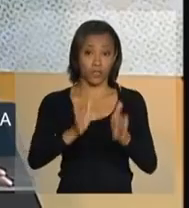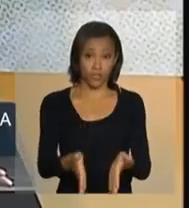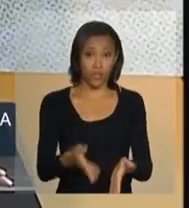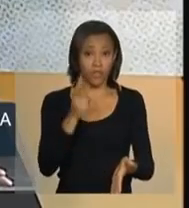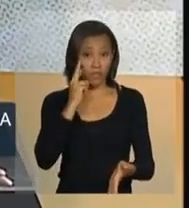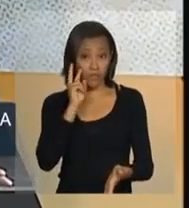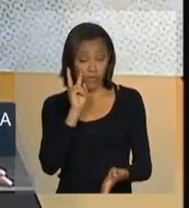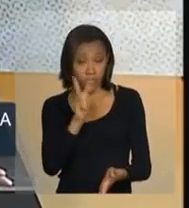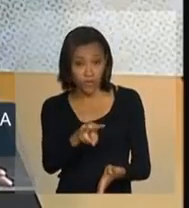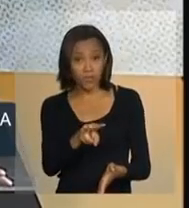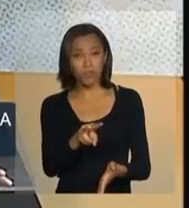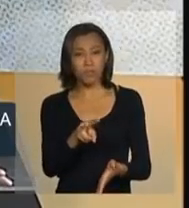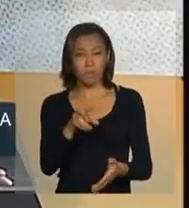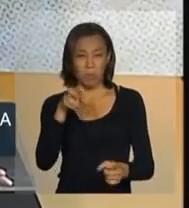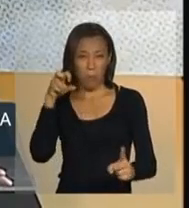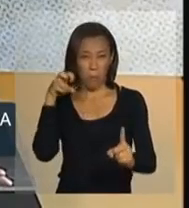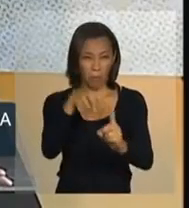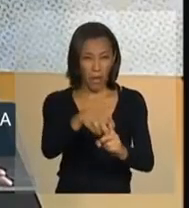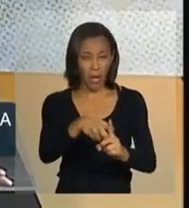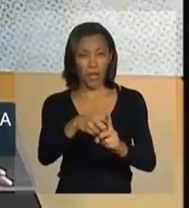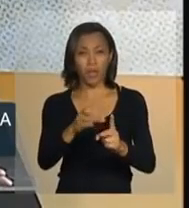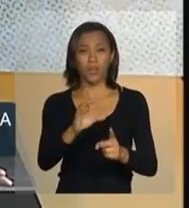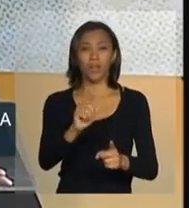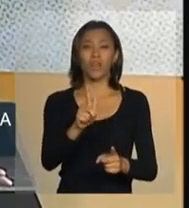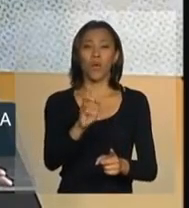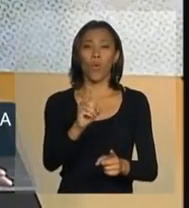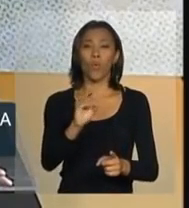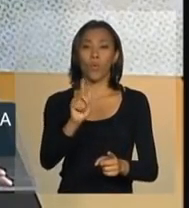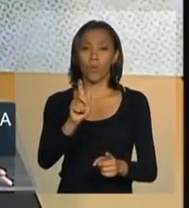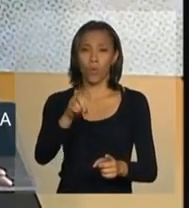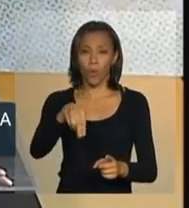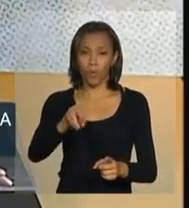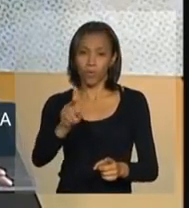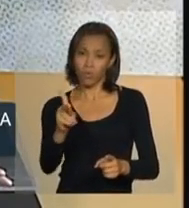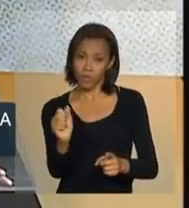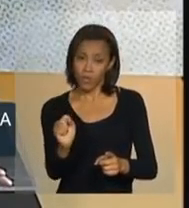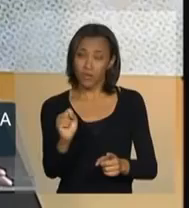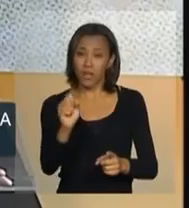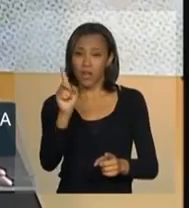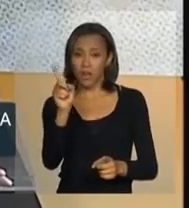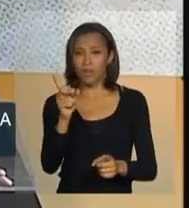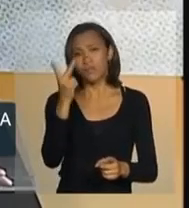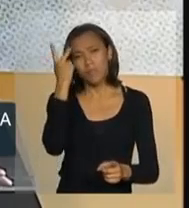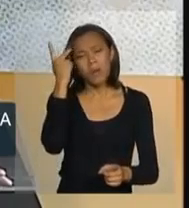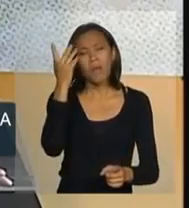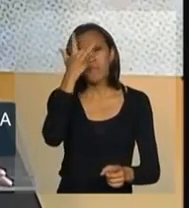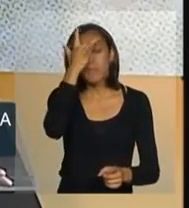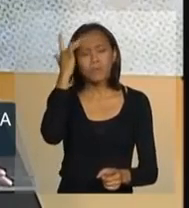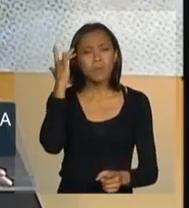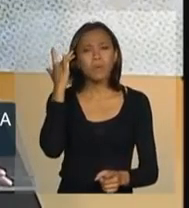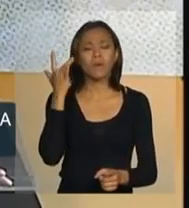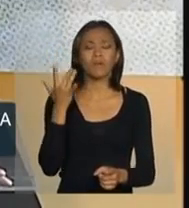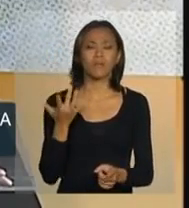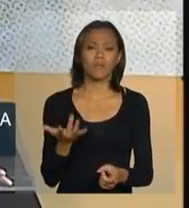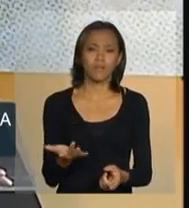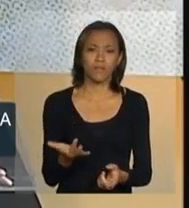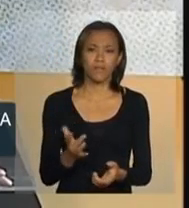acidente, por exemplo, em Congonhas, no terminal de Congonhas ali, uma pessoa, enfim,